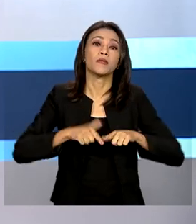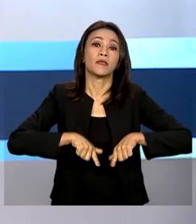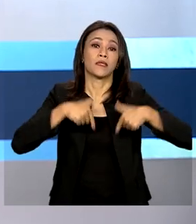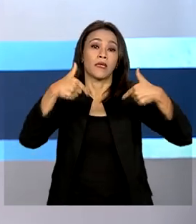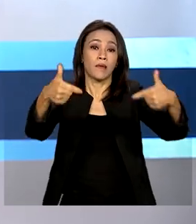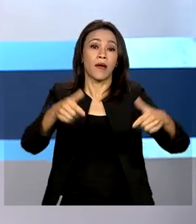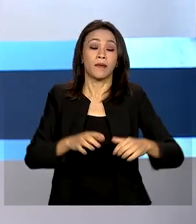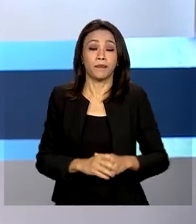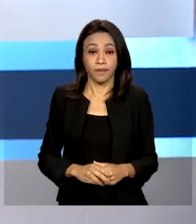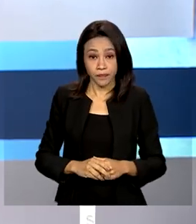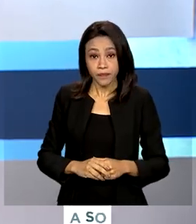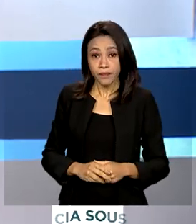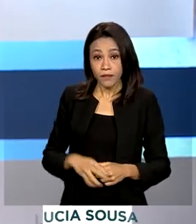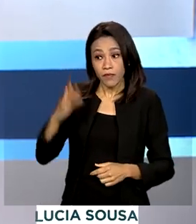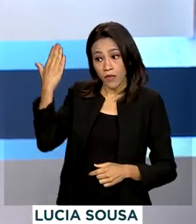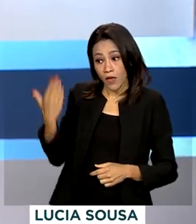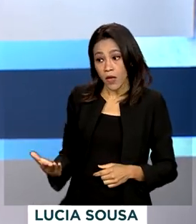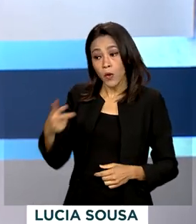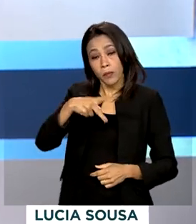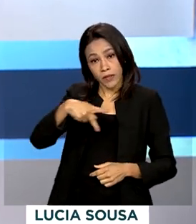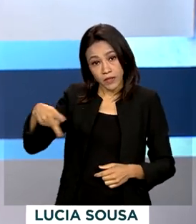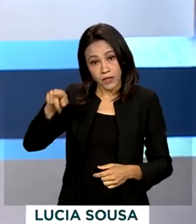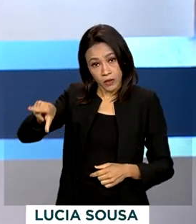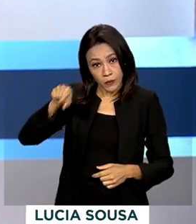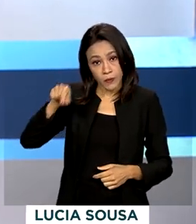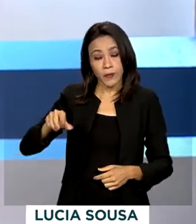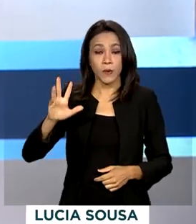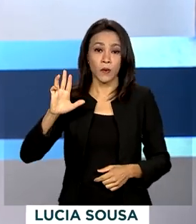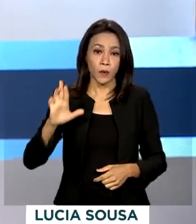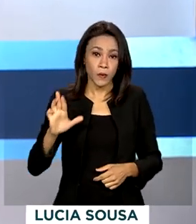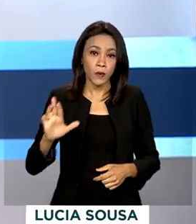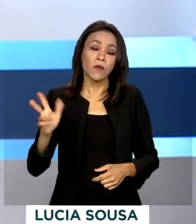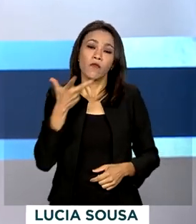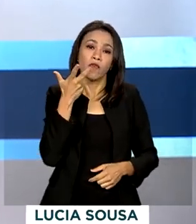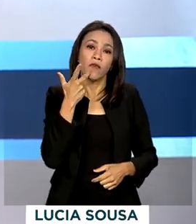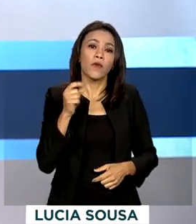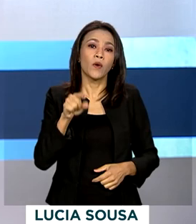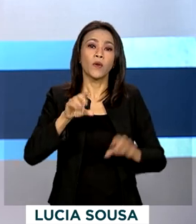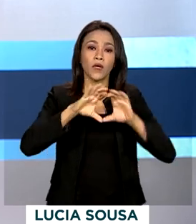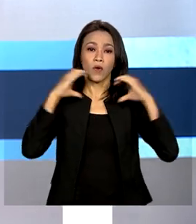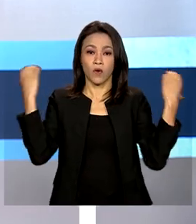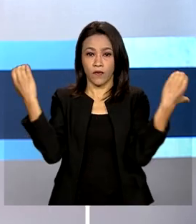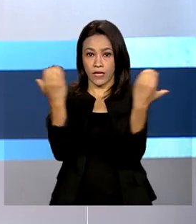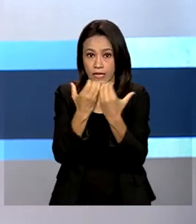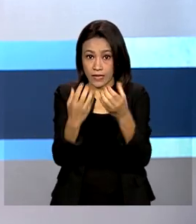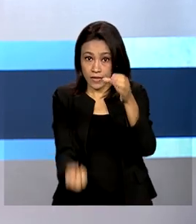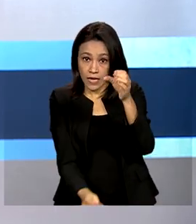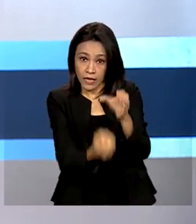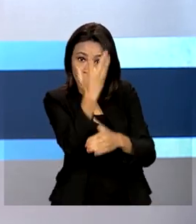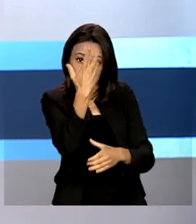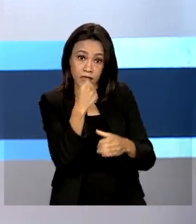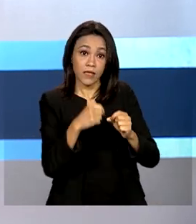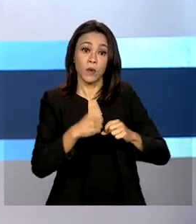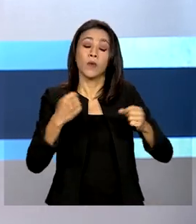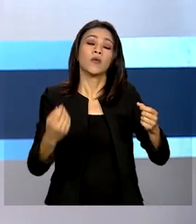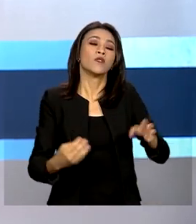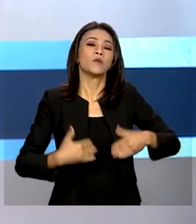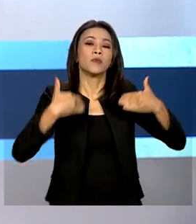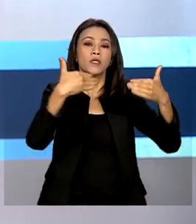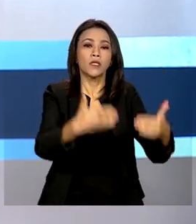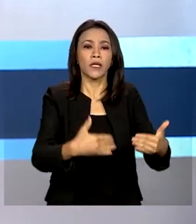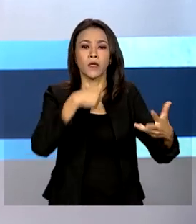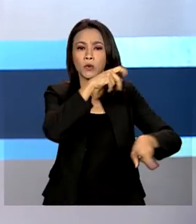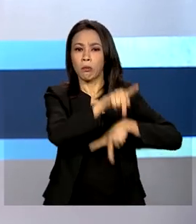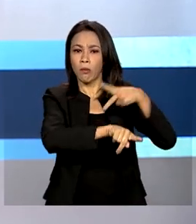O presidente eleito, Luiz Inácio Lula da Silva, confirmou na COP27 no Egito a criação do Ministério dos Povos Originários e